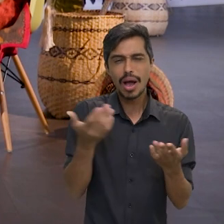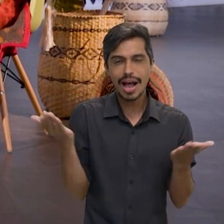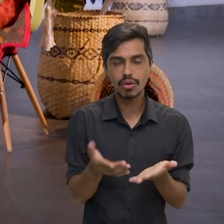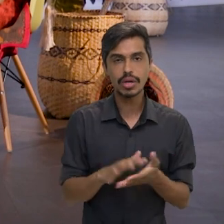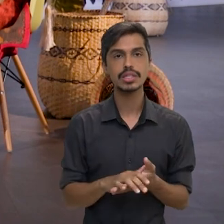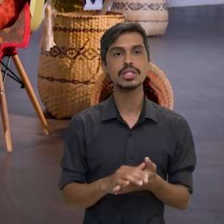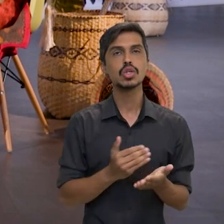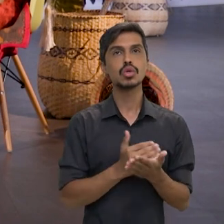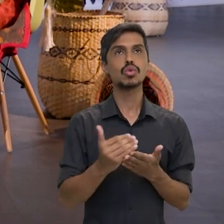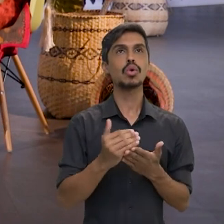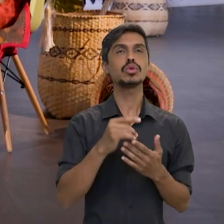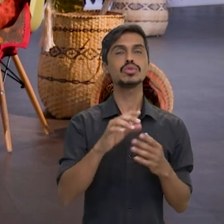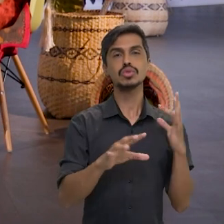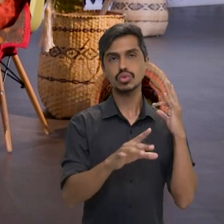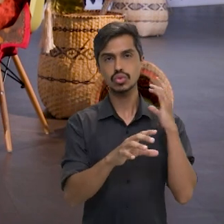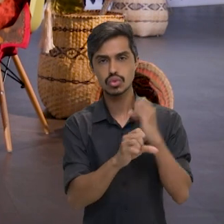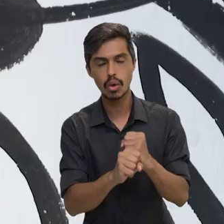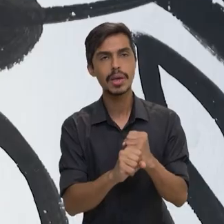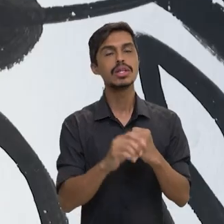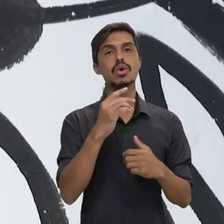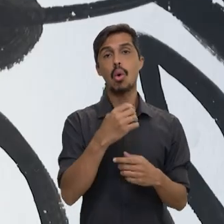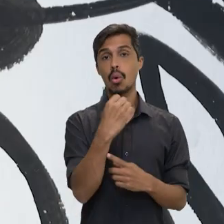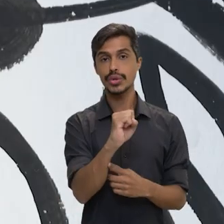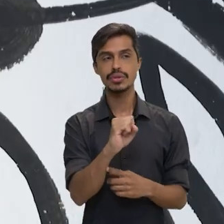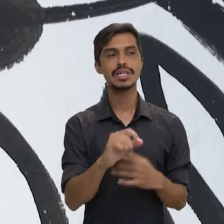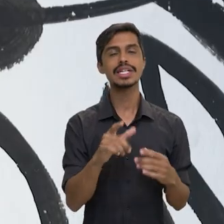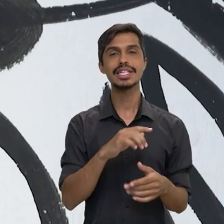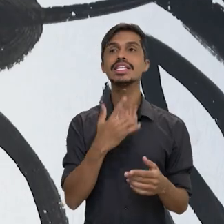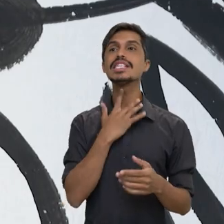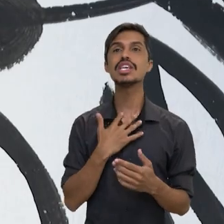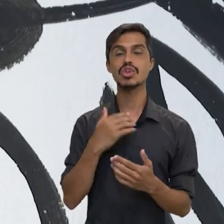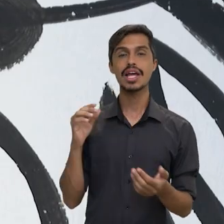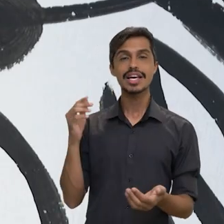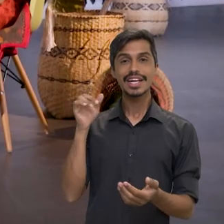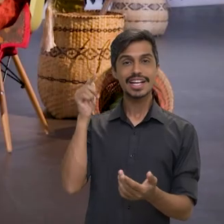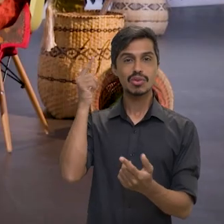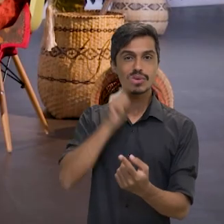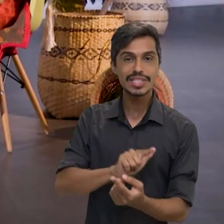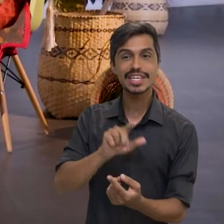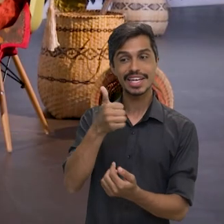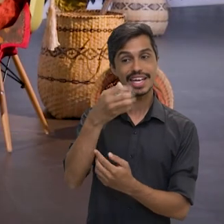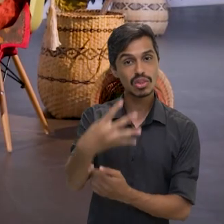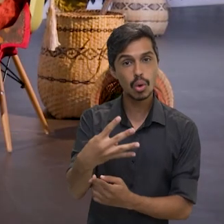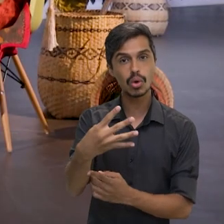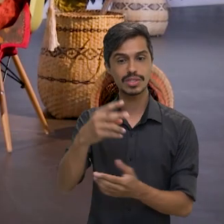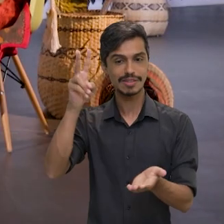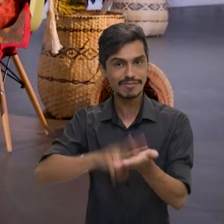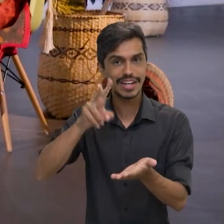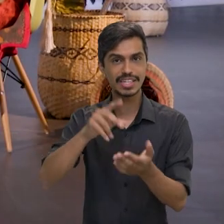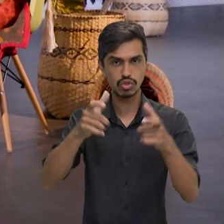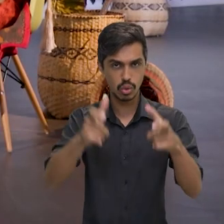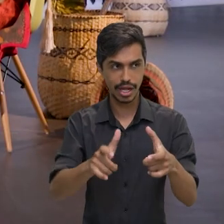Desde o início do ano já foram oito. E a meta é chegar a 14 até o final desse ano, é isso? É, porque